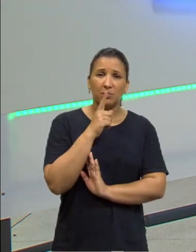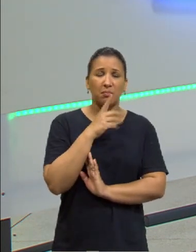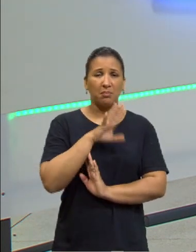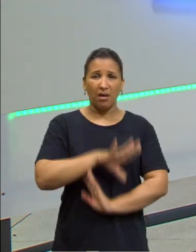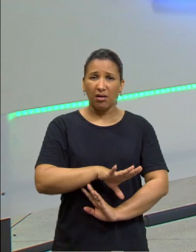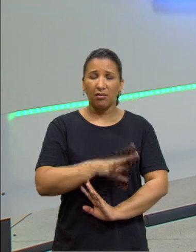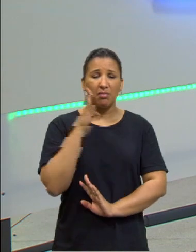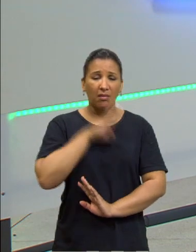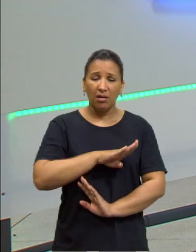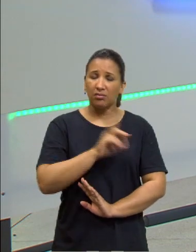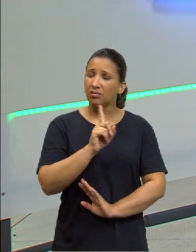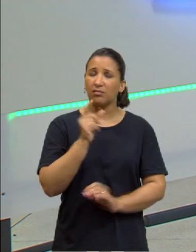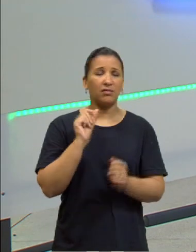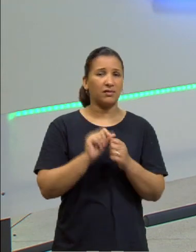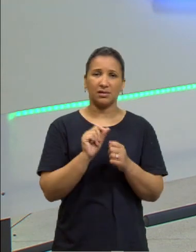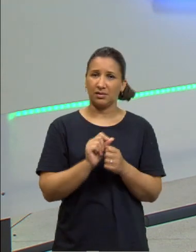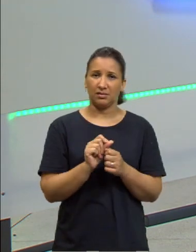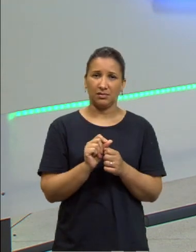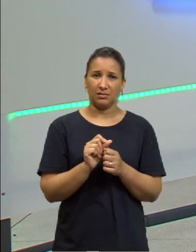Simples, pronto.